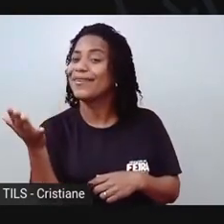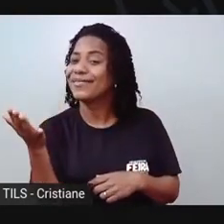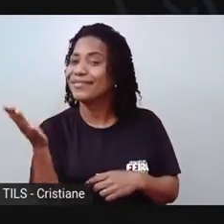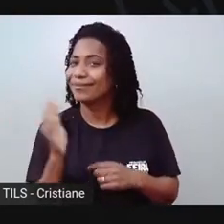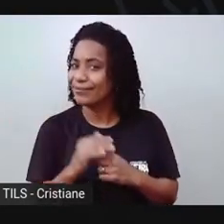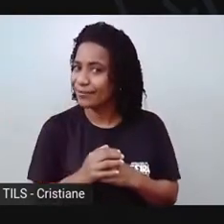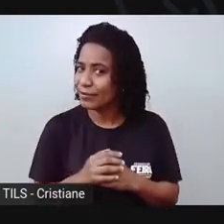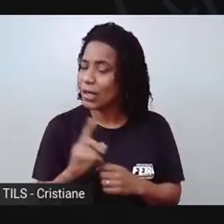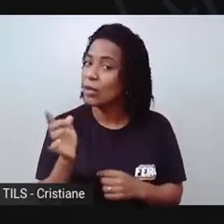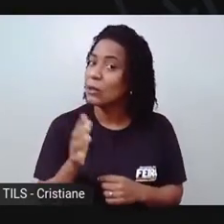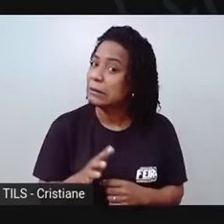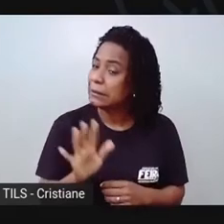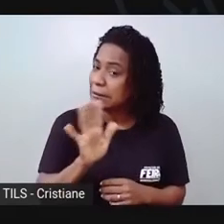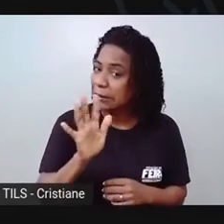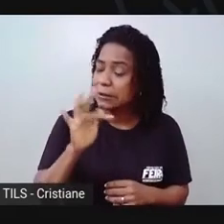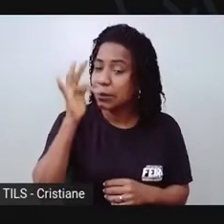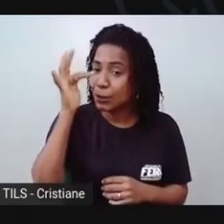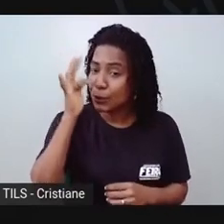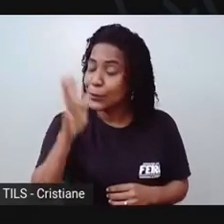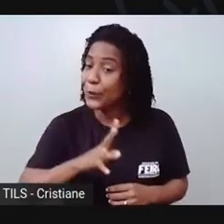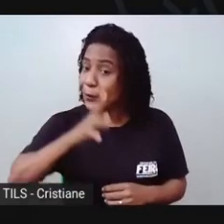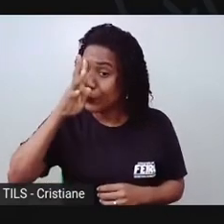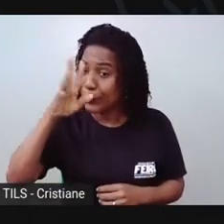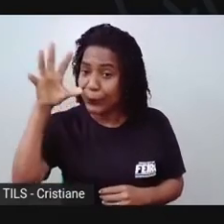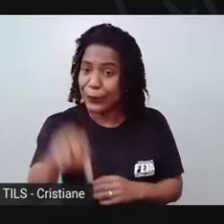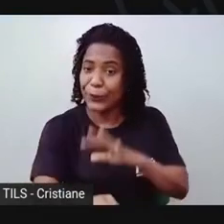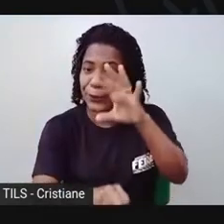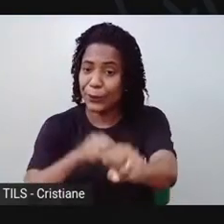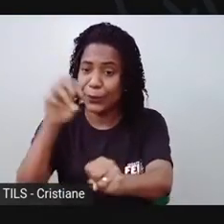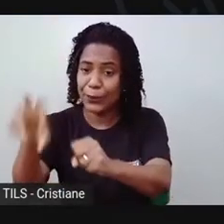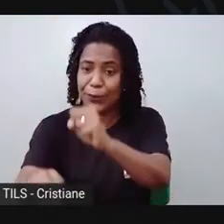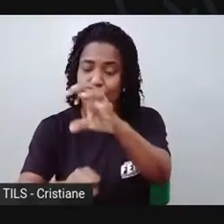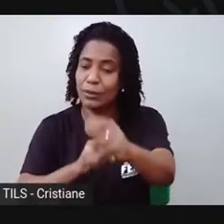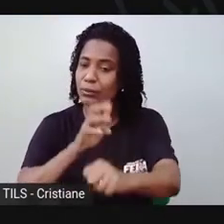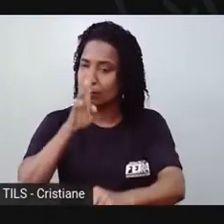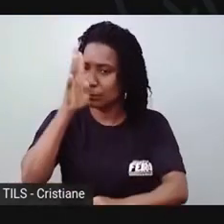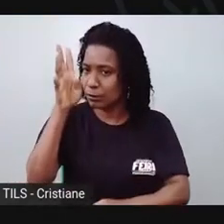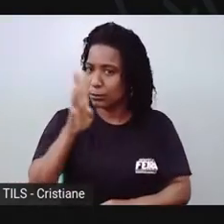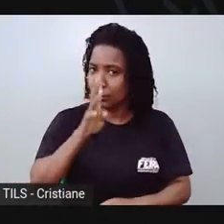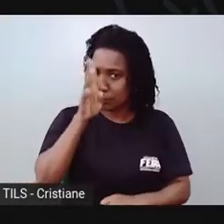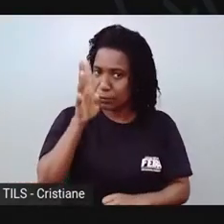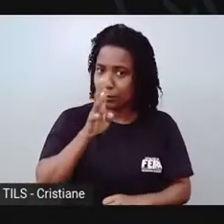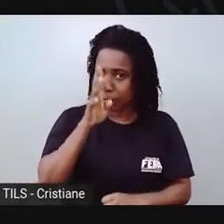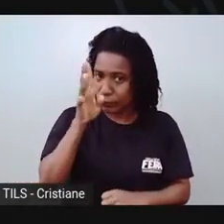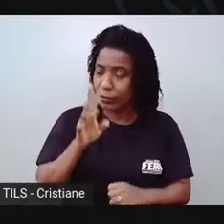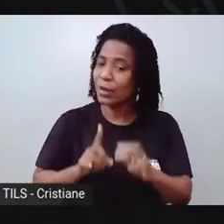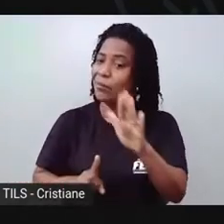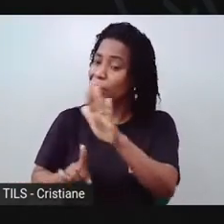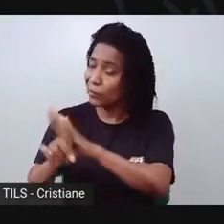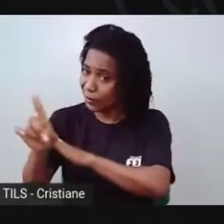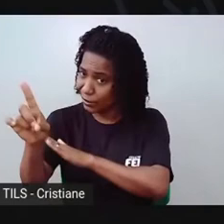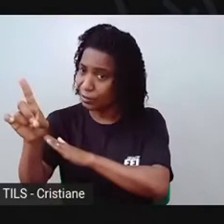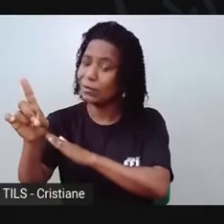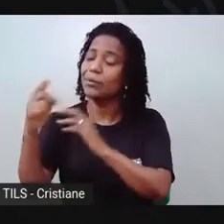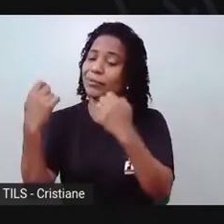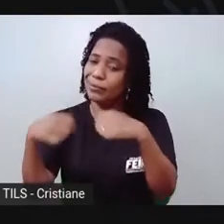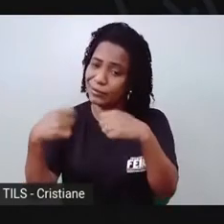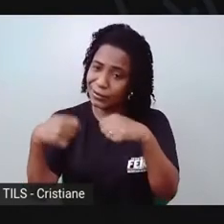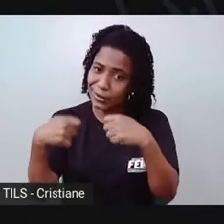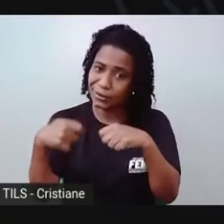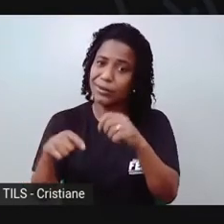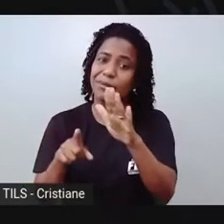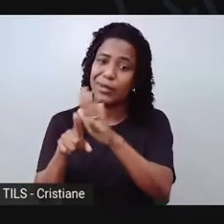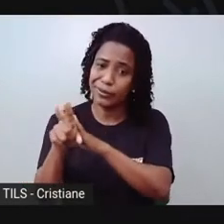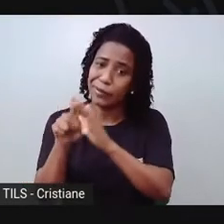pode sair tirando flor assim do jardim, não, tá bom? A gente precisa primeiro perguntar! É! Perguntar se